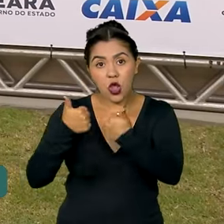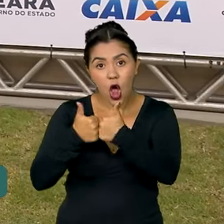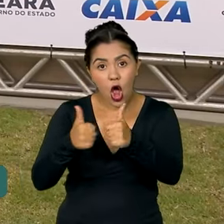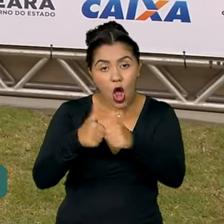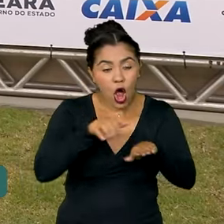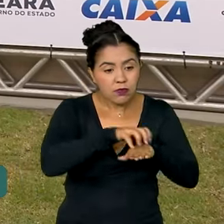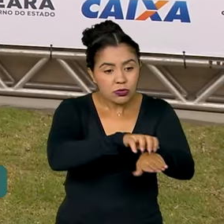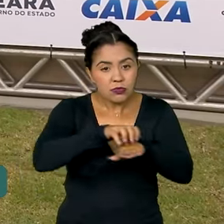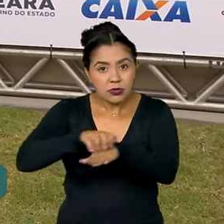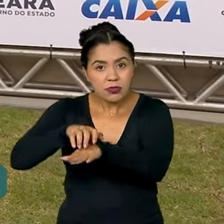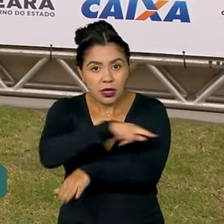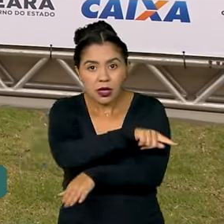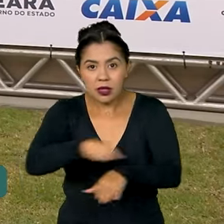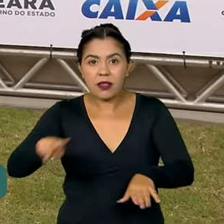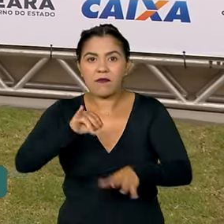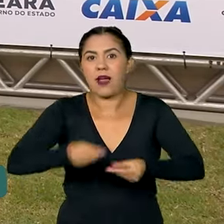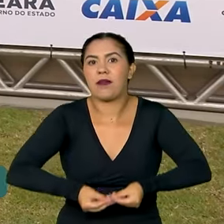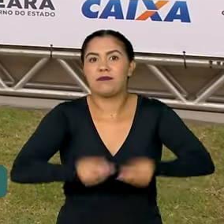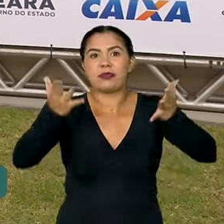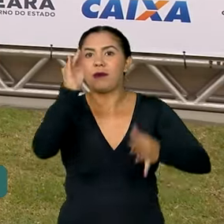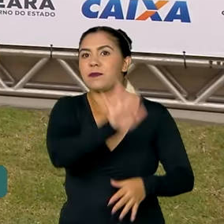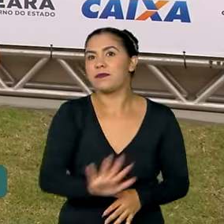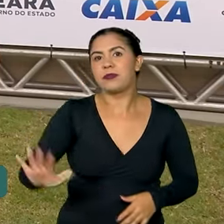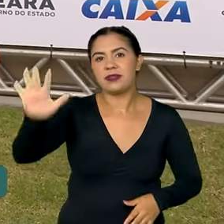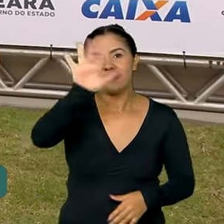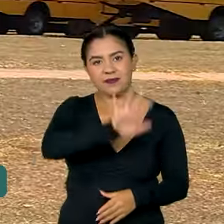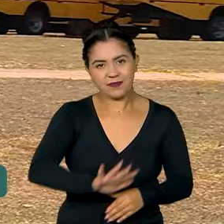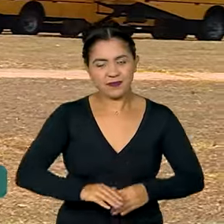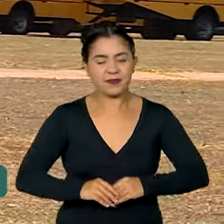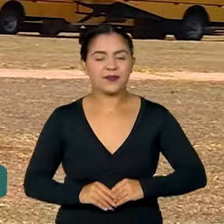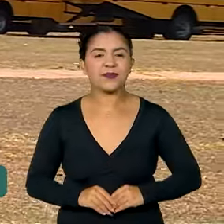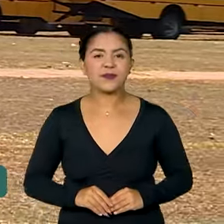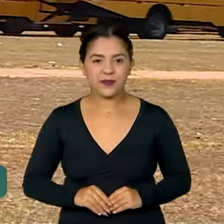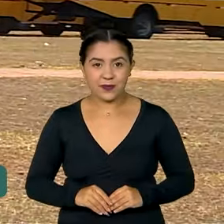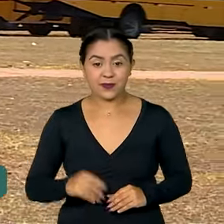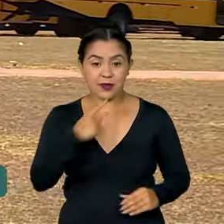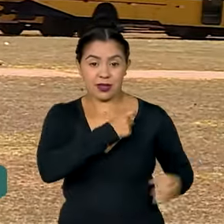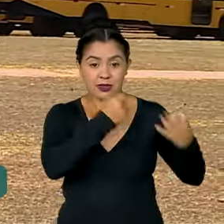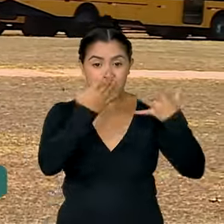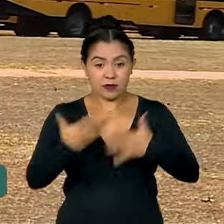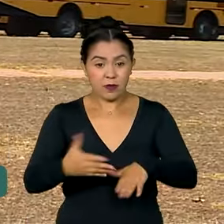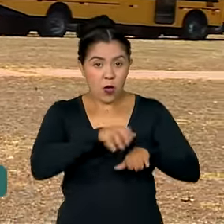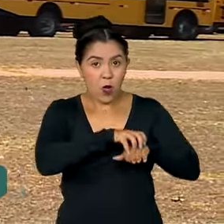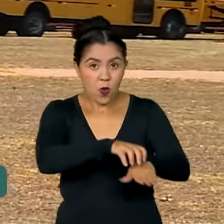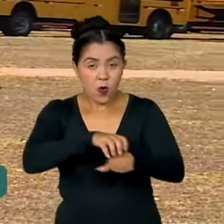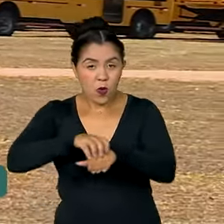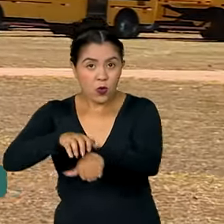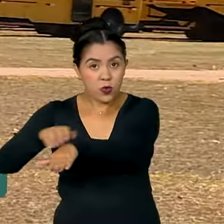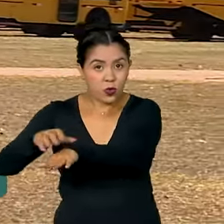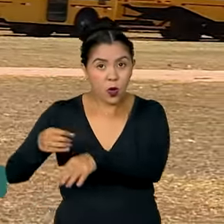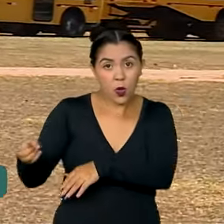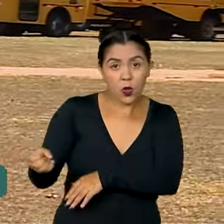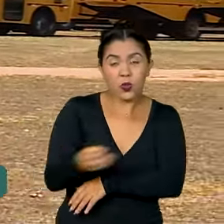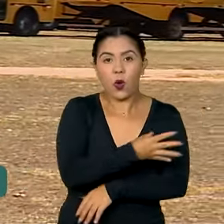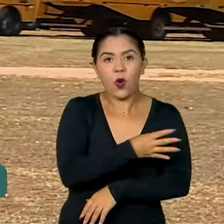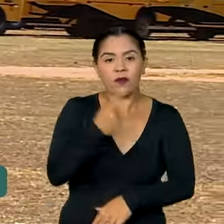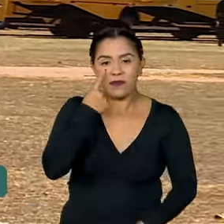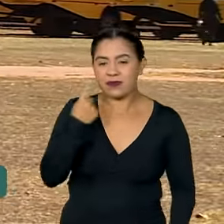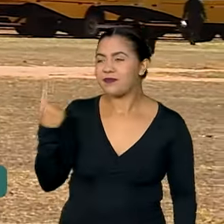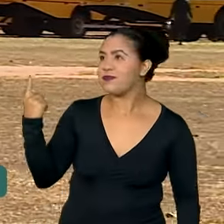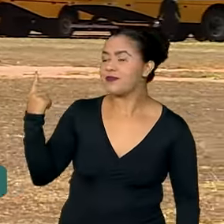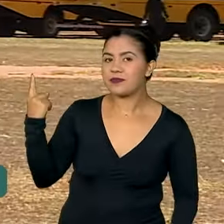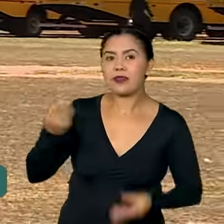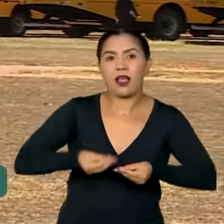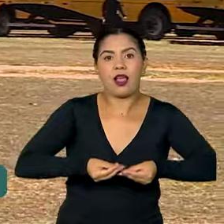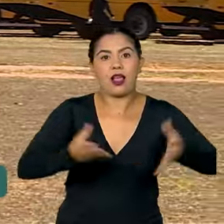serão entregues em todo o país até o final deste ano. Novos ônibus escolares são entregues a 113